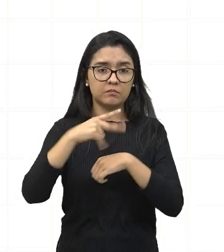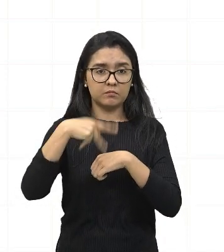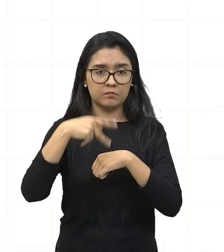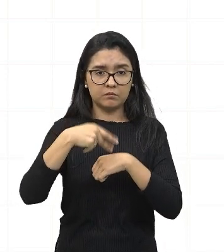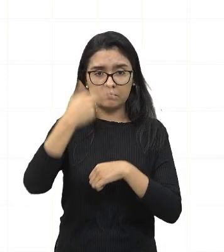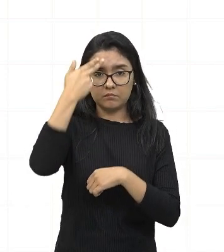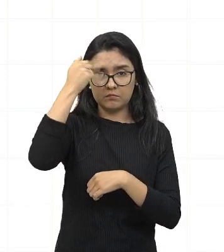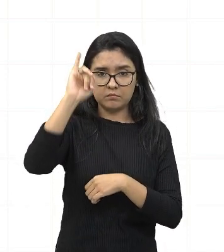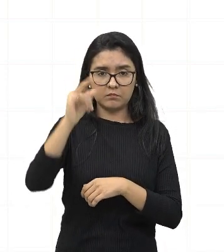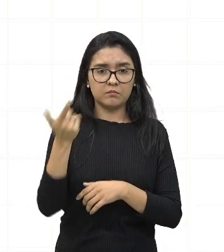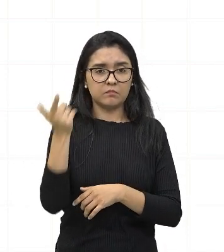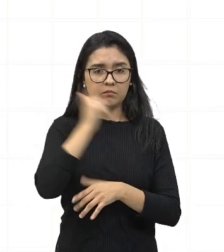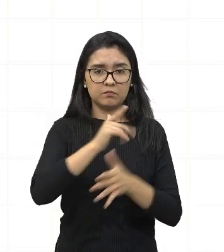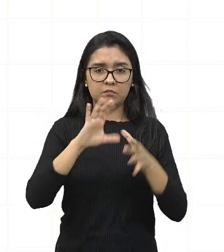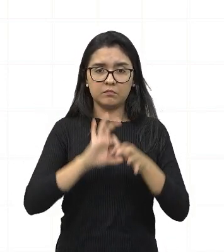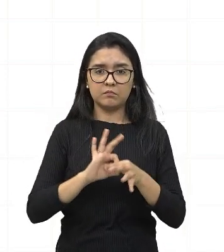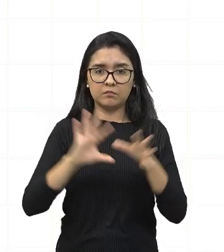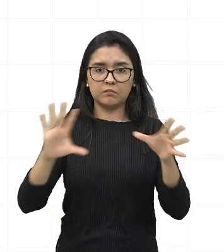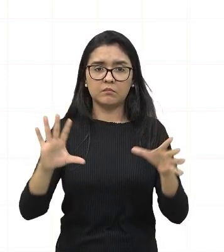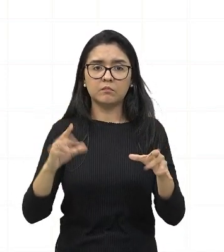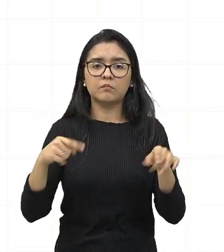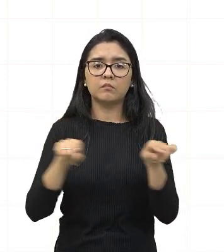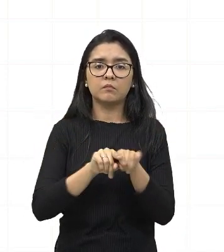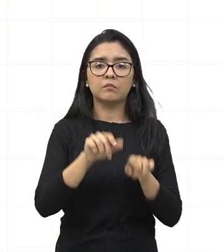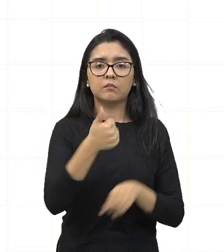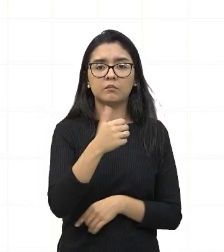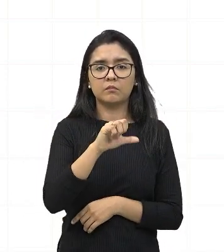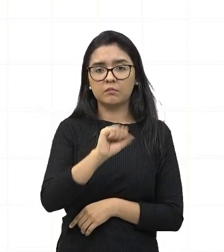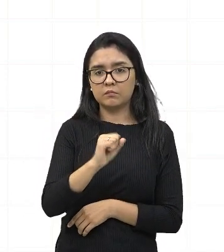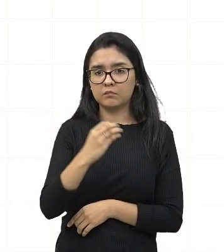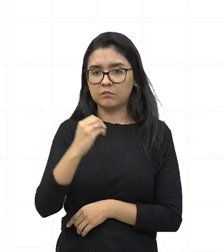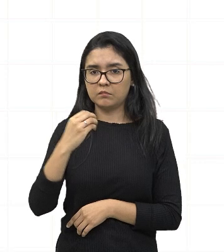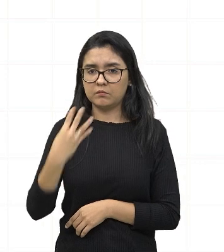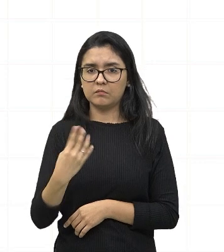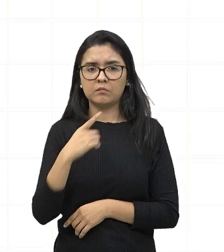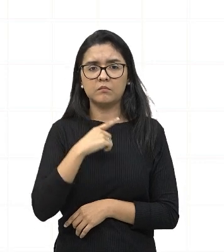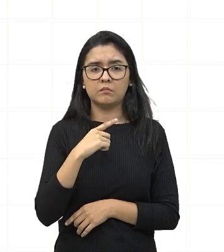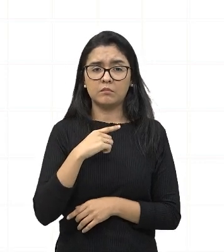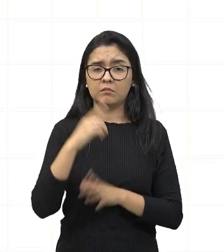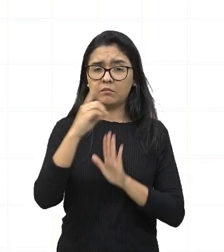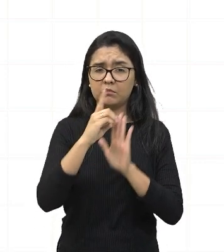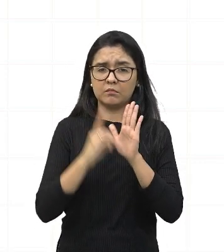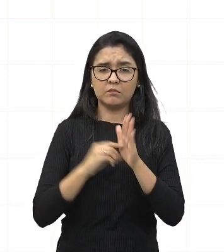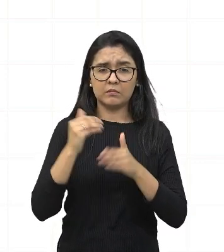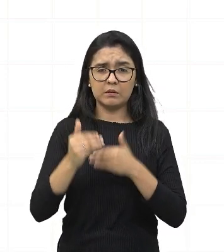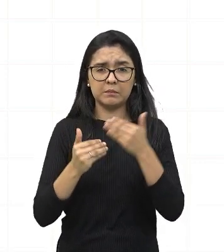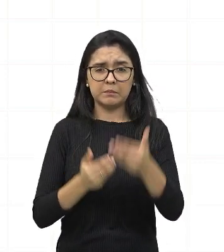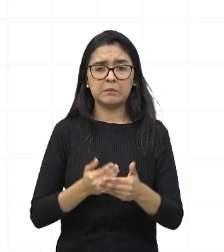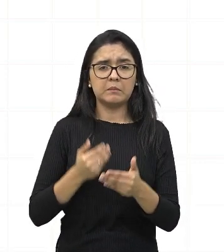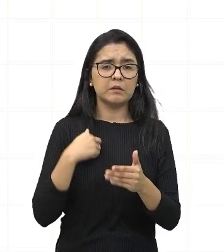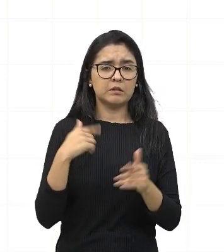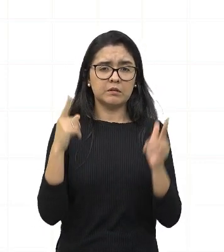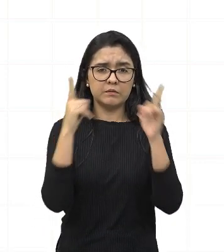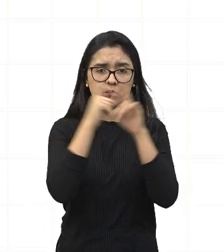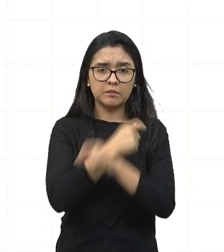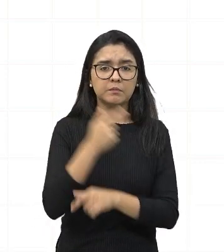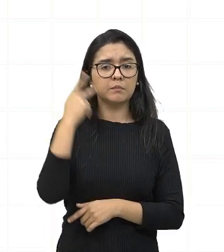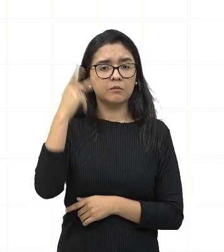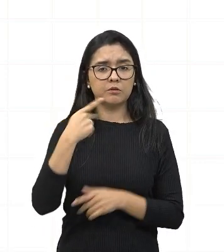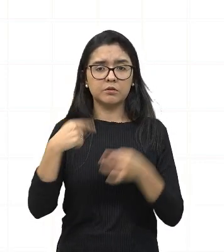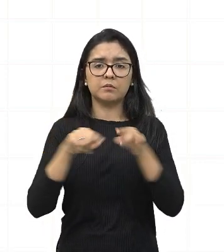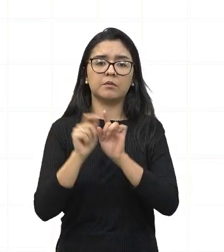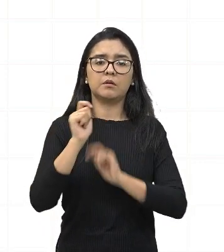após conquistação e dependência da França em 1804, enfrentou décadas de instabilidade política e econômica